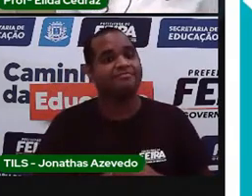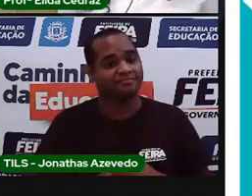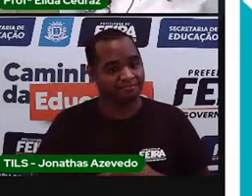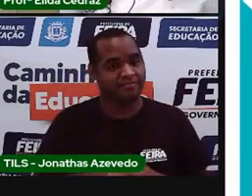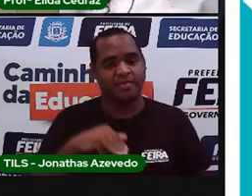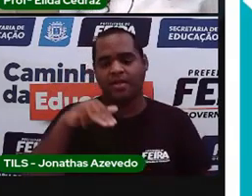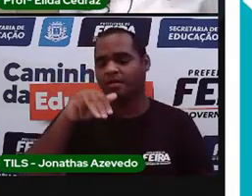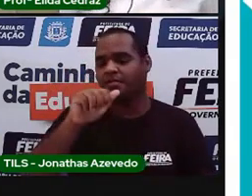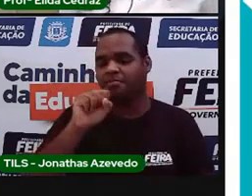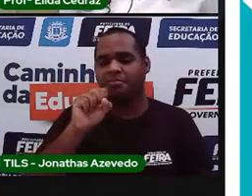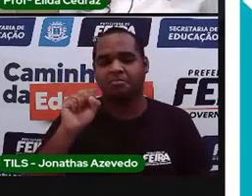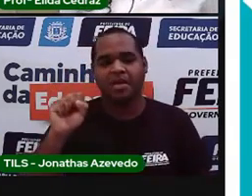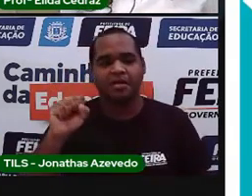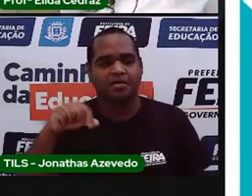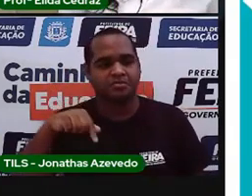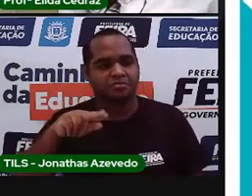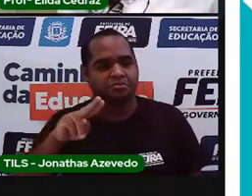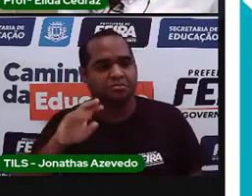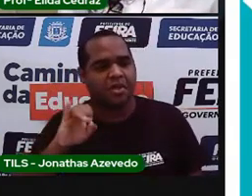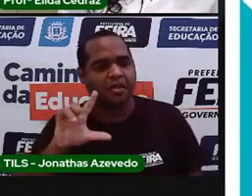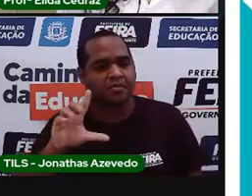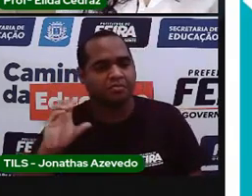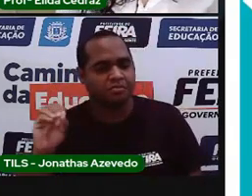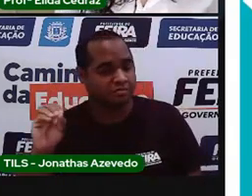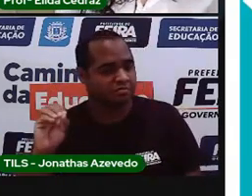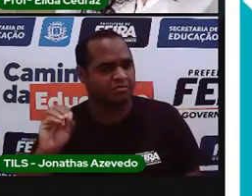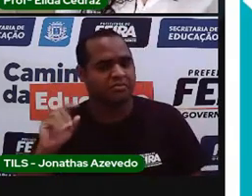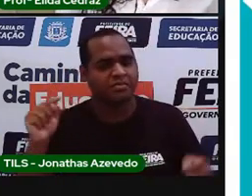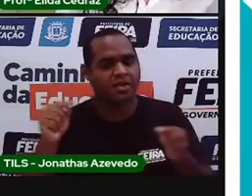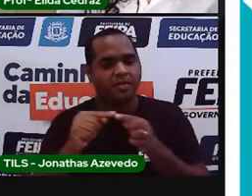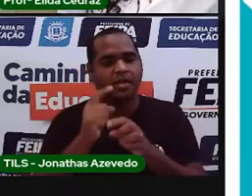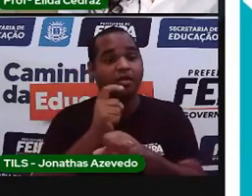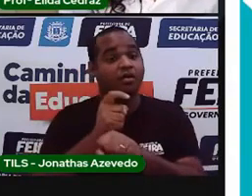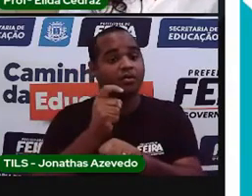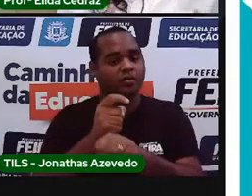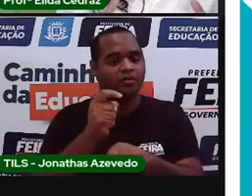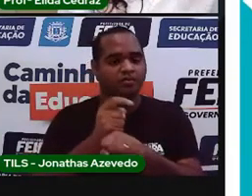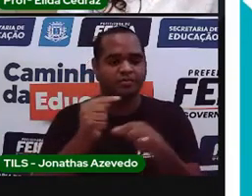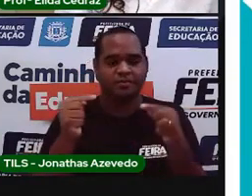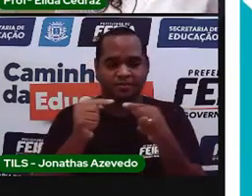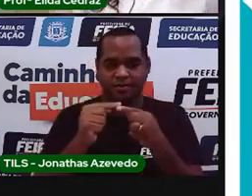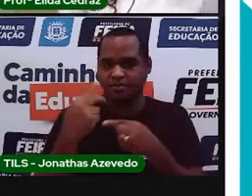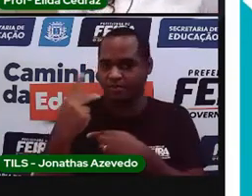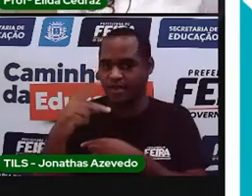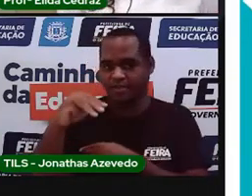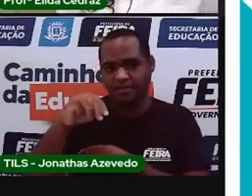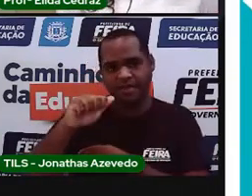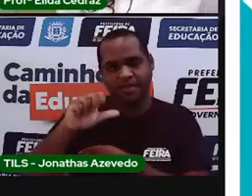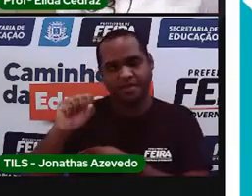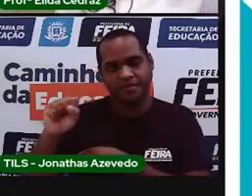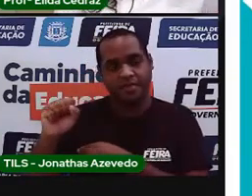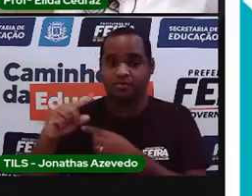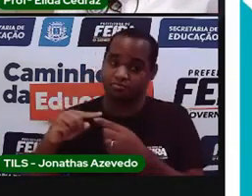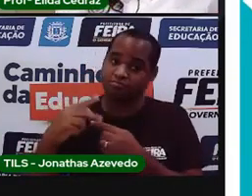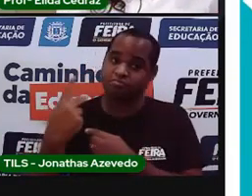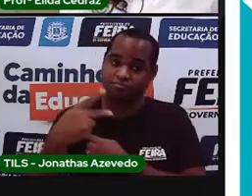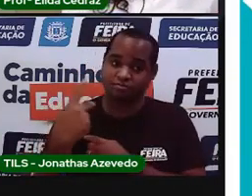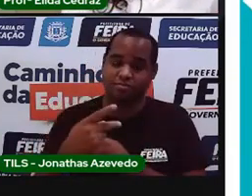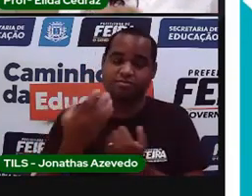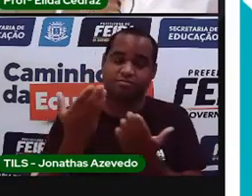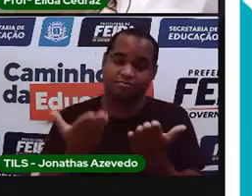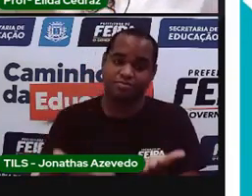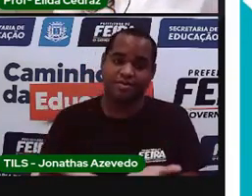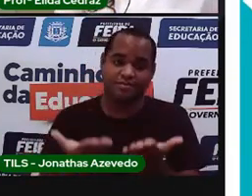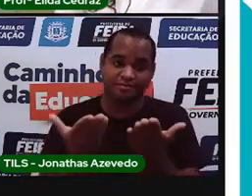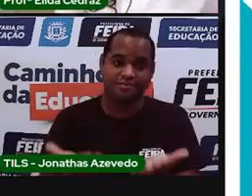Massa e quilo. Os objetos sólidos, eles possuem a massa. Por isso que pesa. E